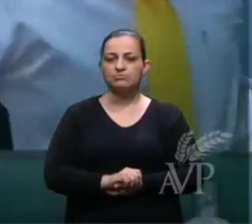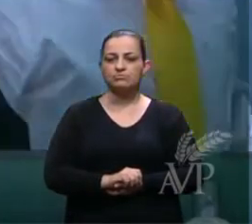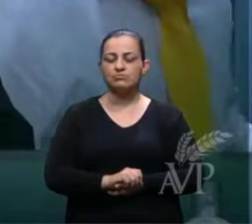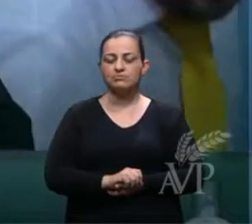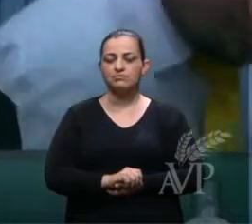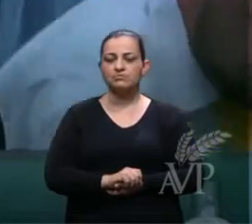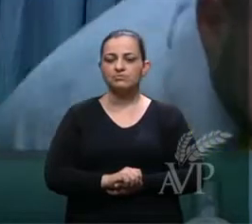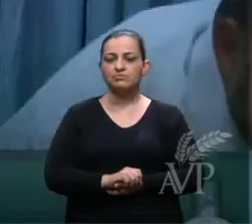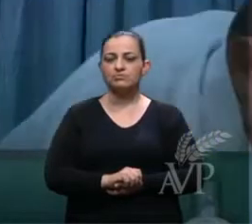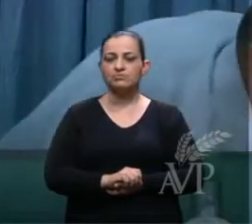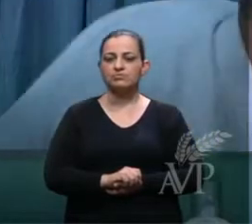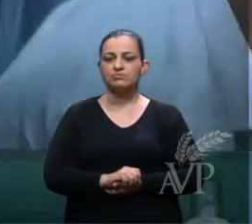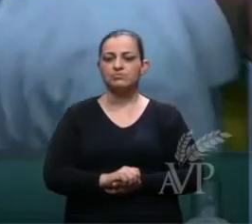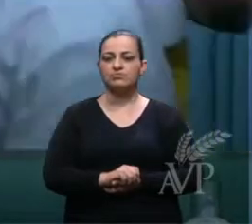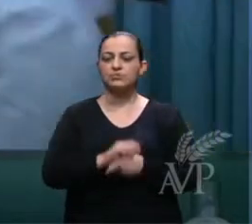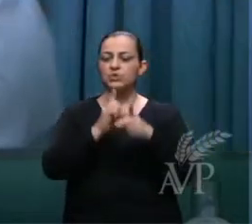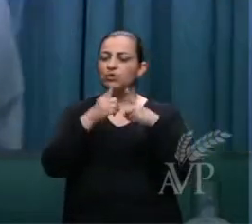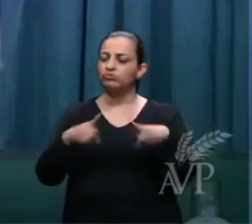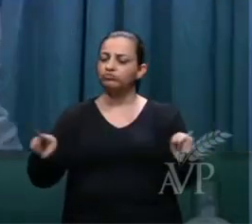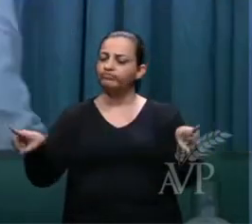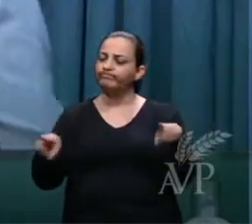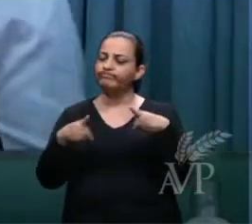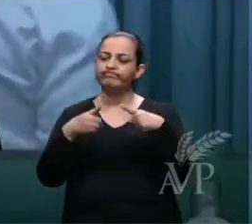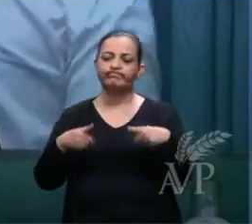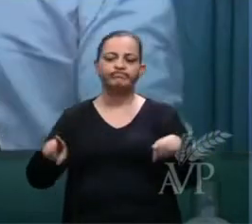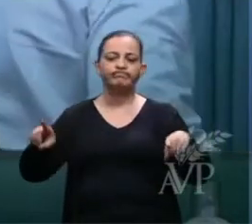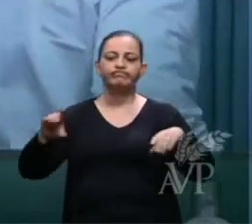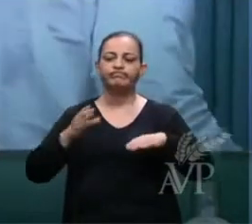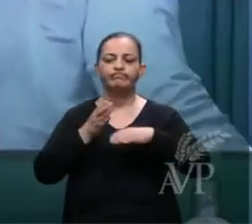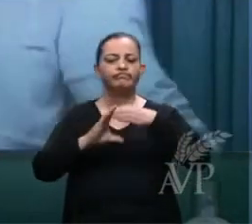e nos muito maravilhosos.